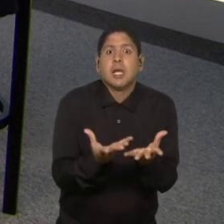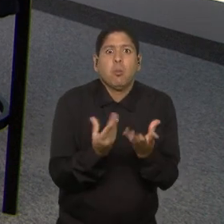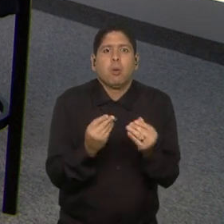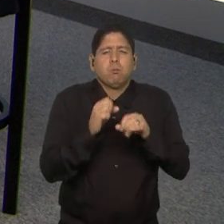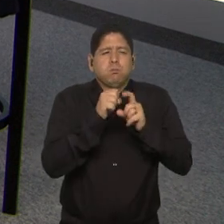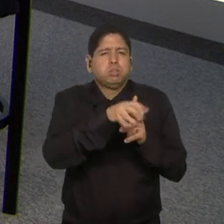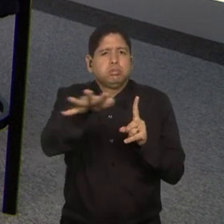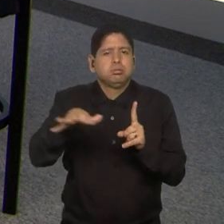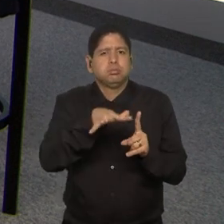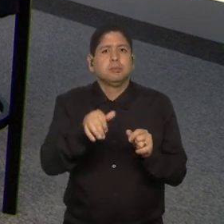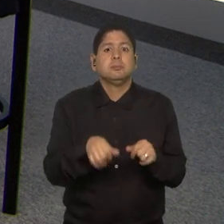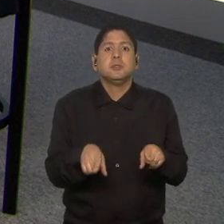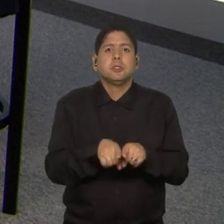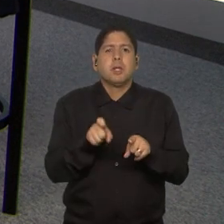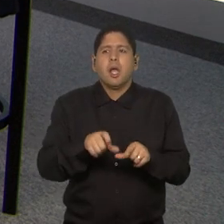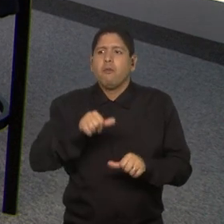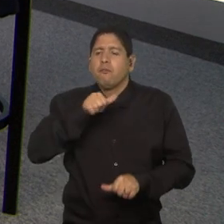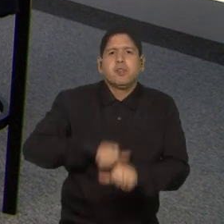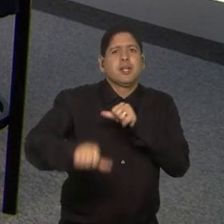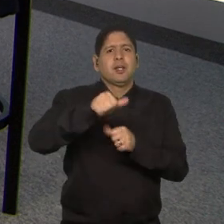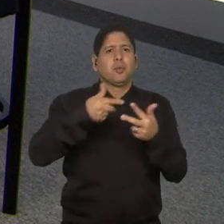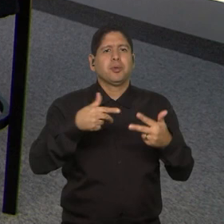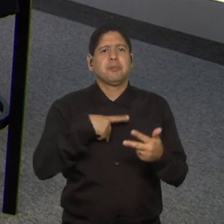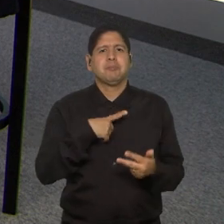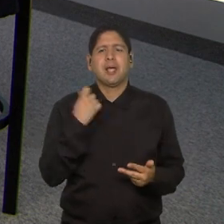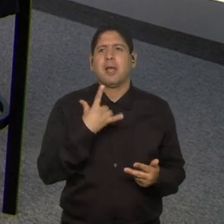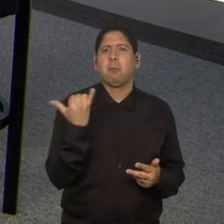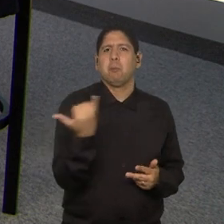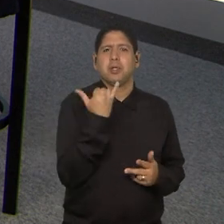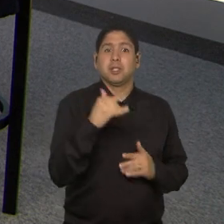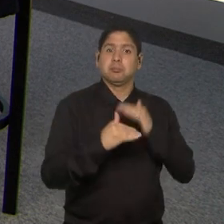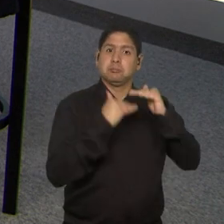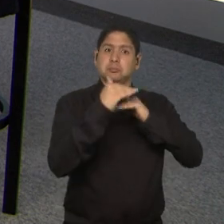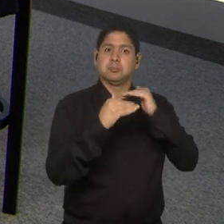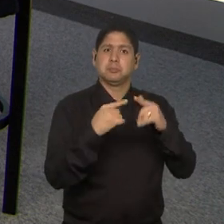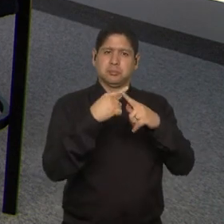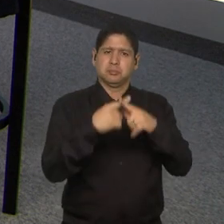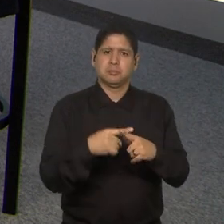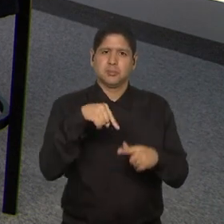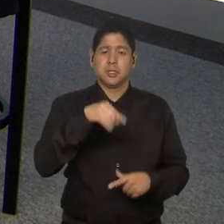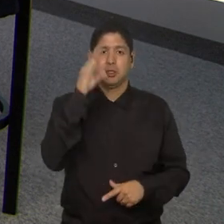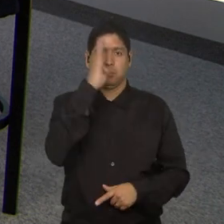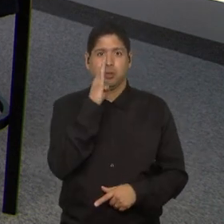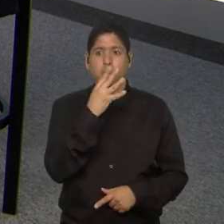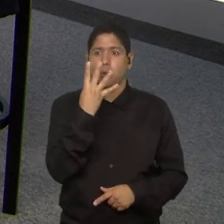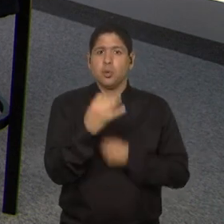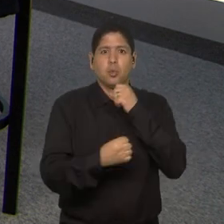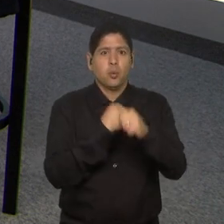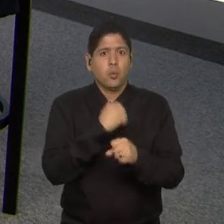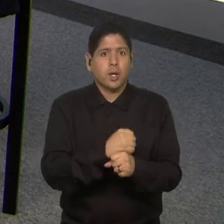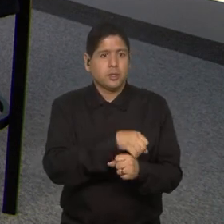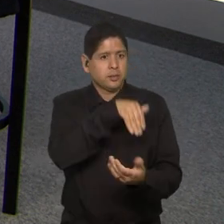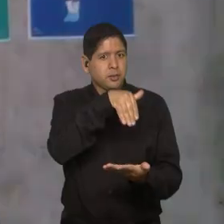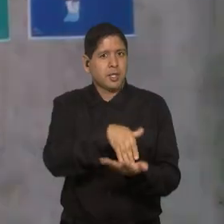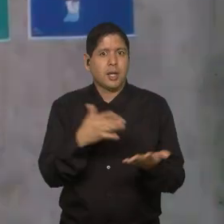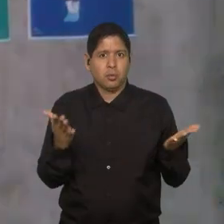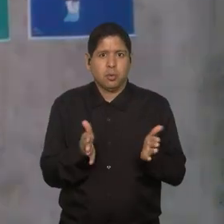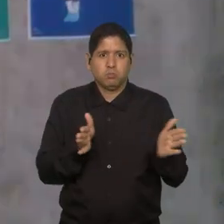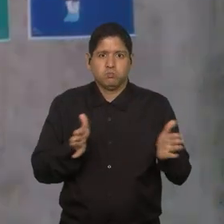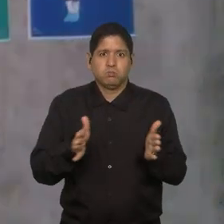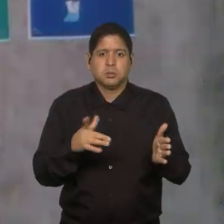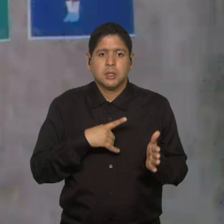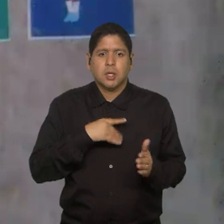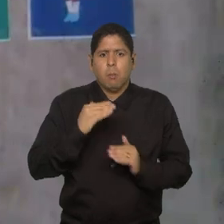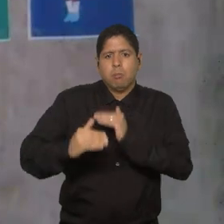repercussão e foi uma virada de chave muito importante para o crescimento da modalidade. De quatro anos para cá, foram muitos